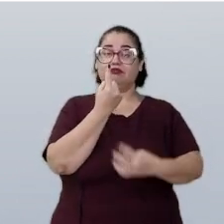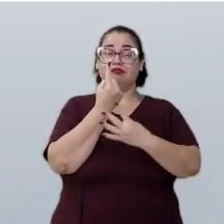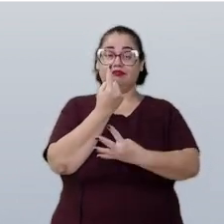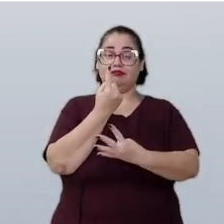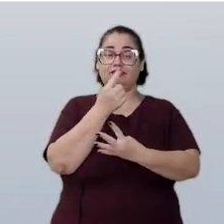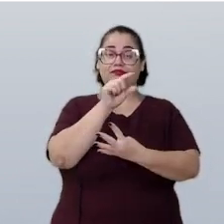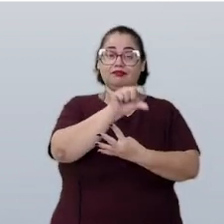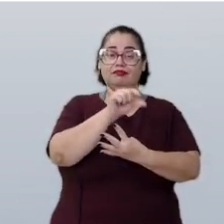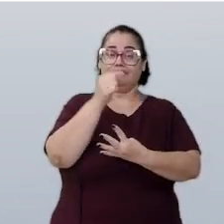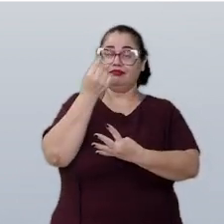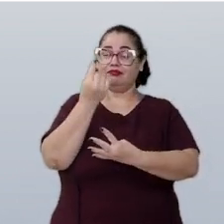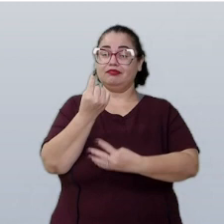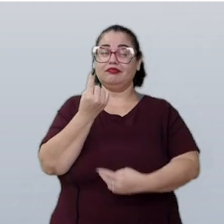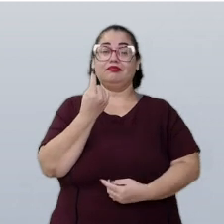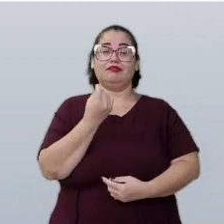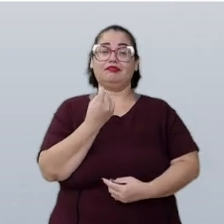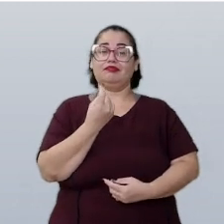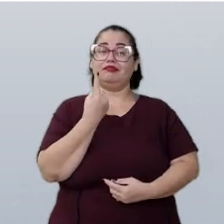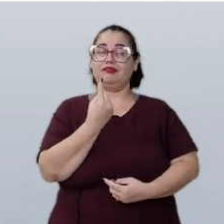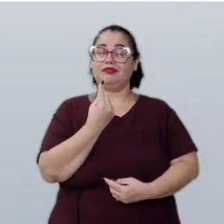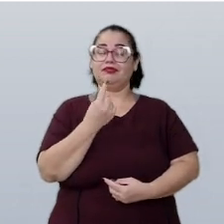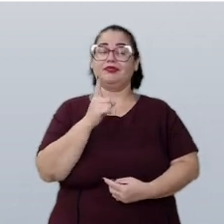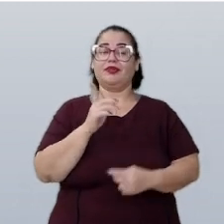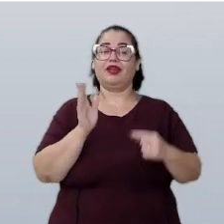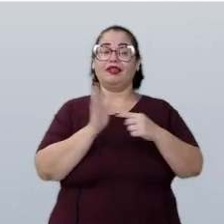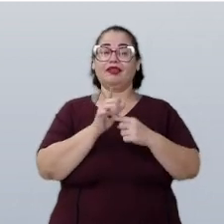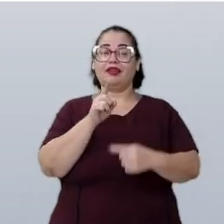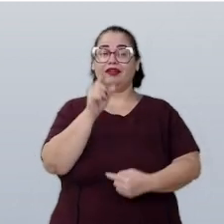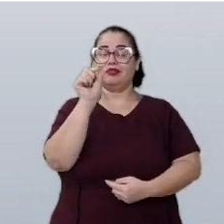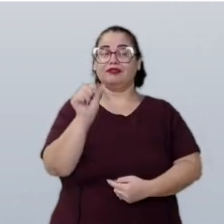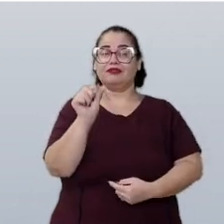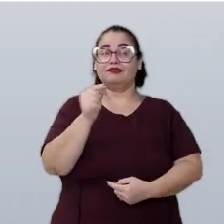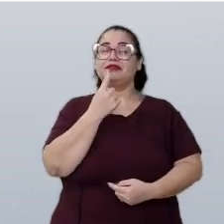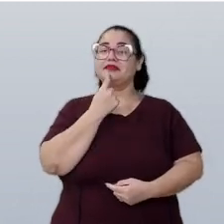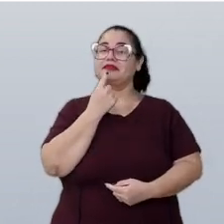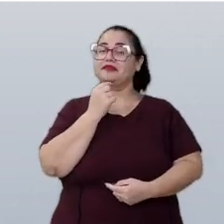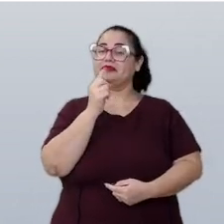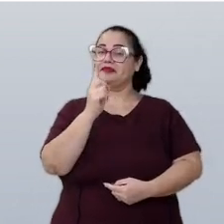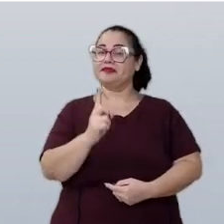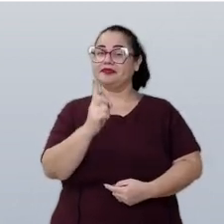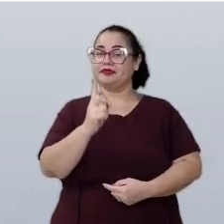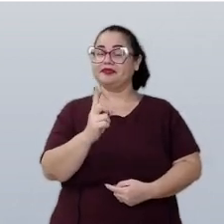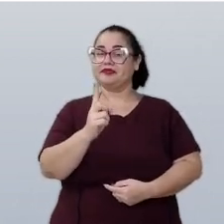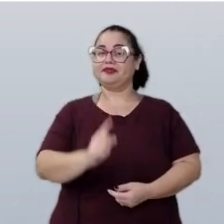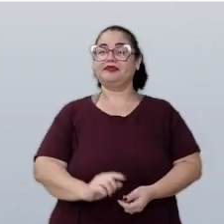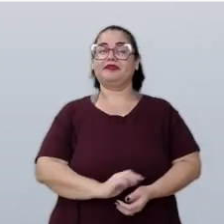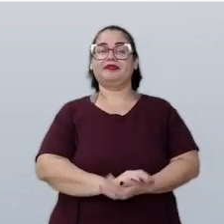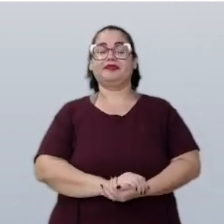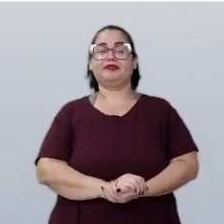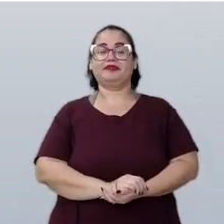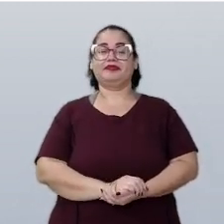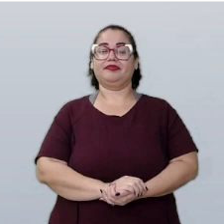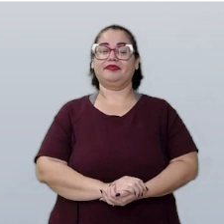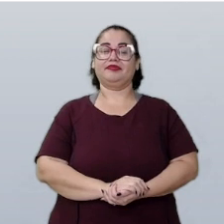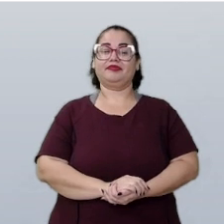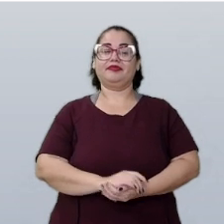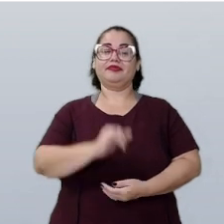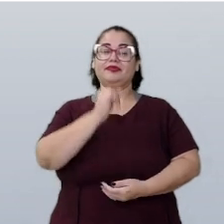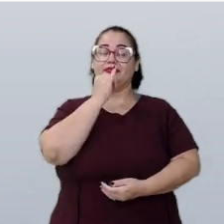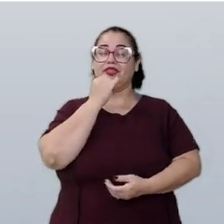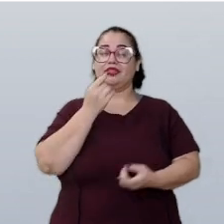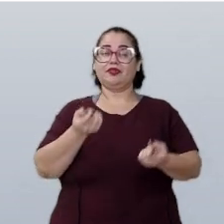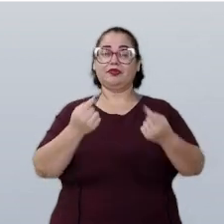seria até essa marca que você está vendo de vermelho. No exemplo